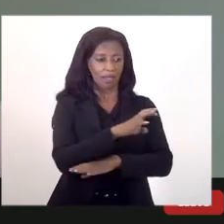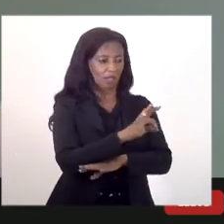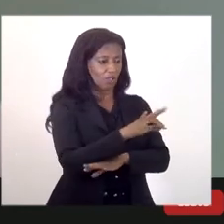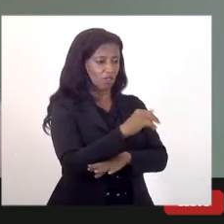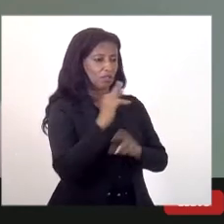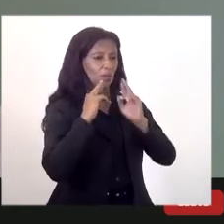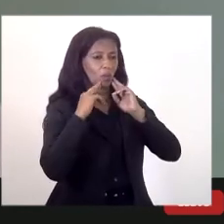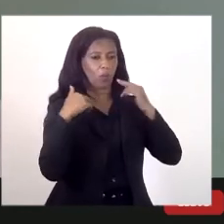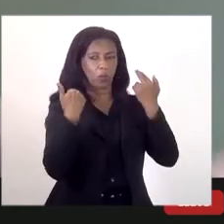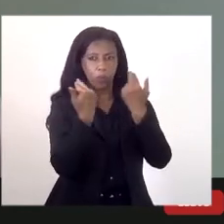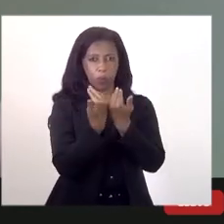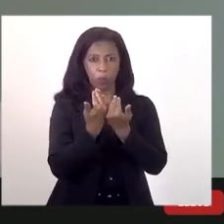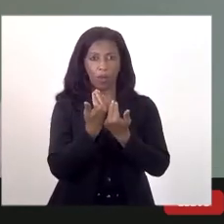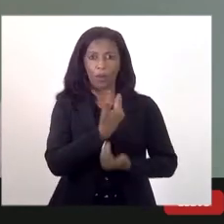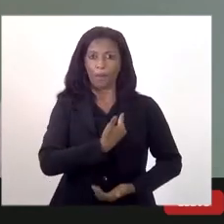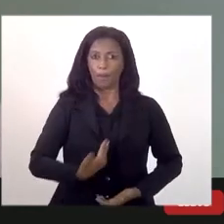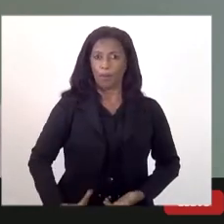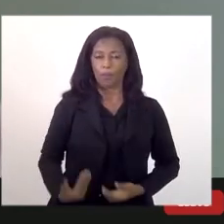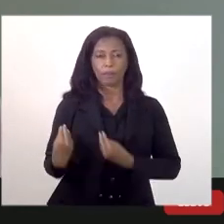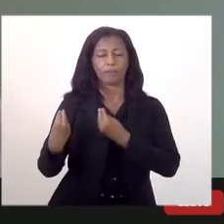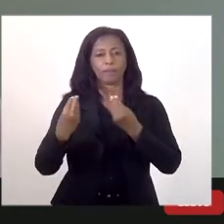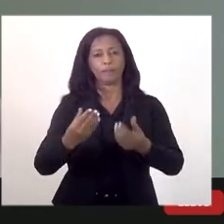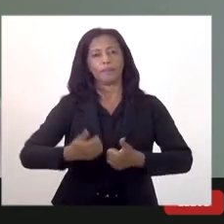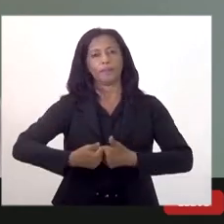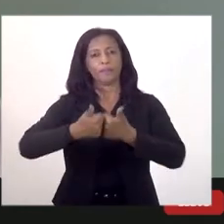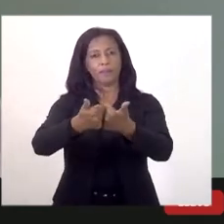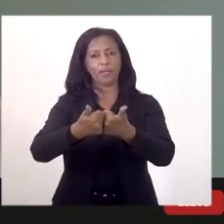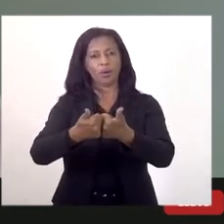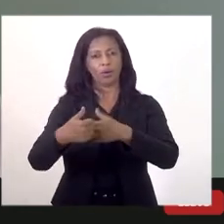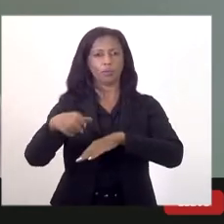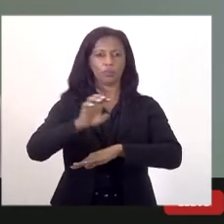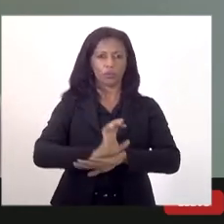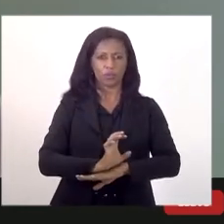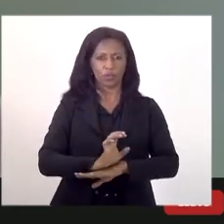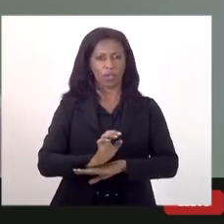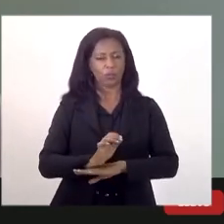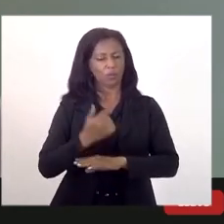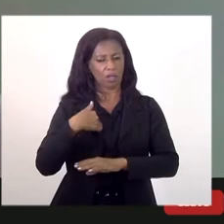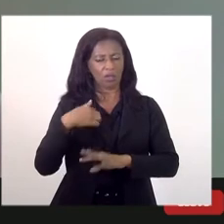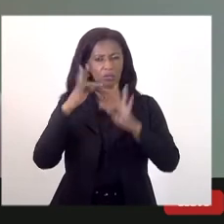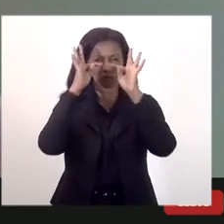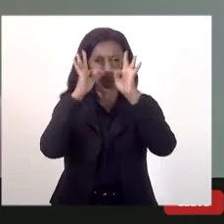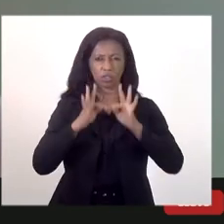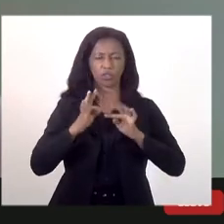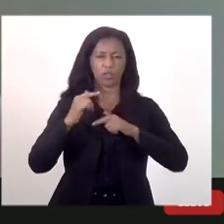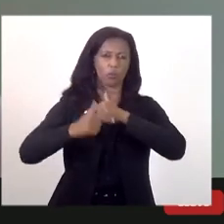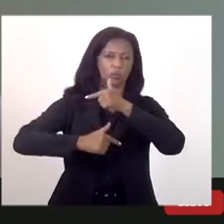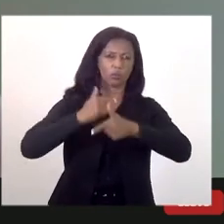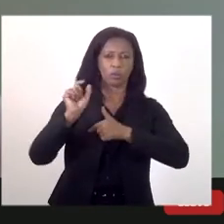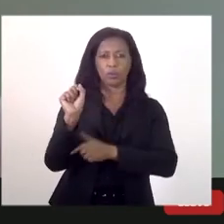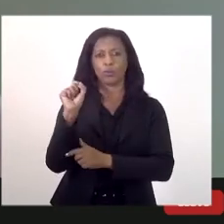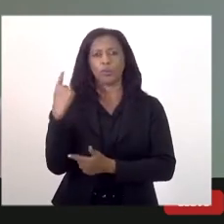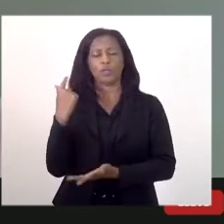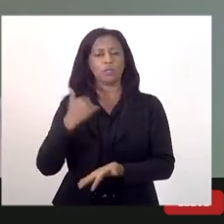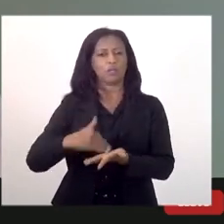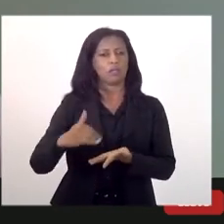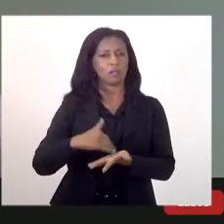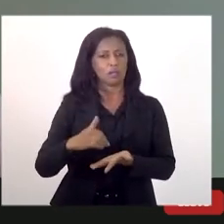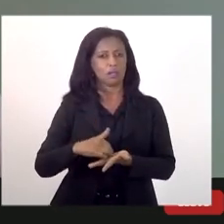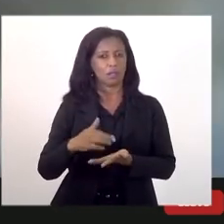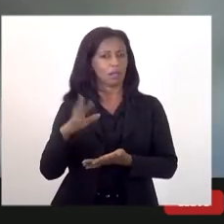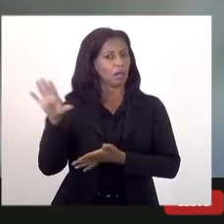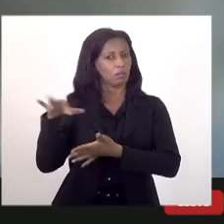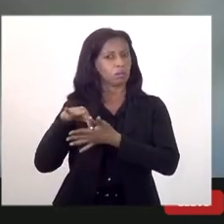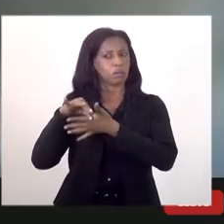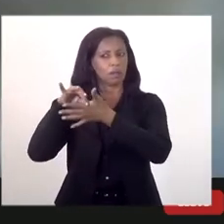públicas, para trazer o melhor para o nosso Estado. E esse trabalho aí, eu tenho, sou testemunha do trabalho do ex-secretário Delmo Pinho, a liderança